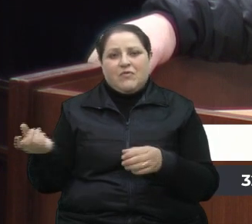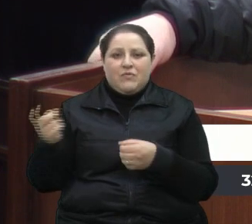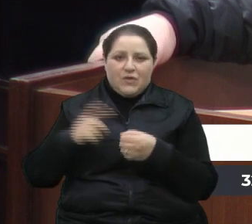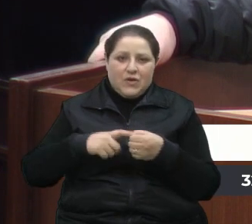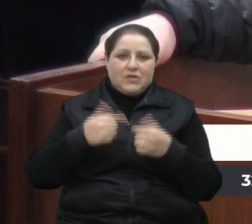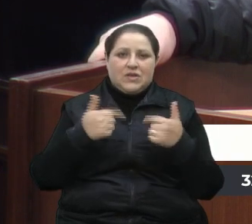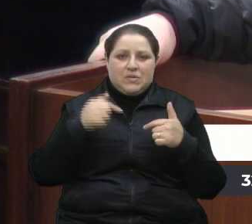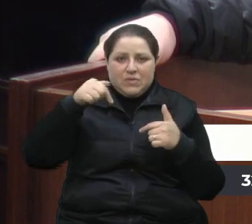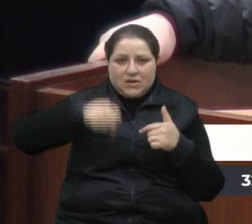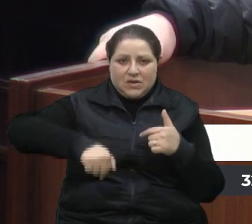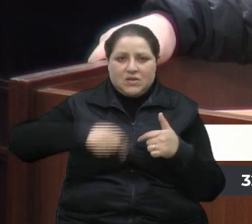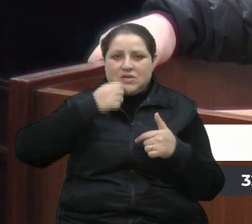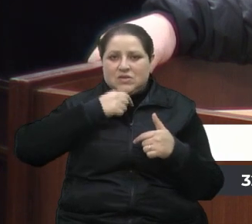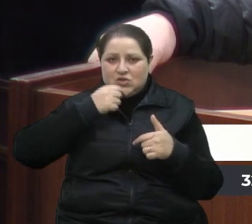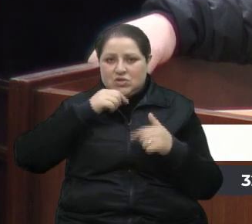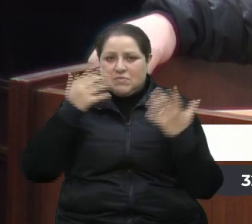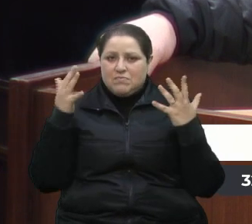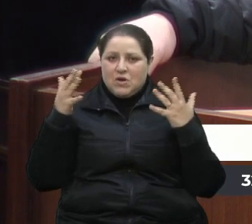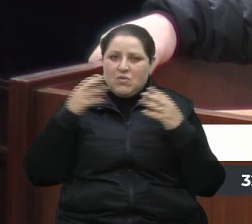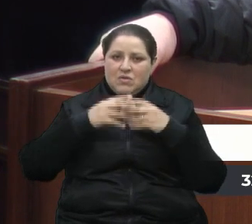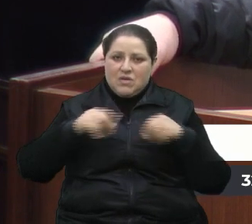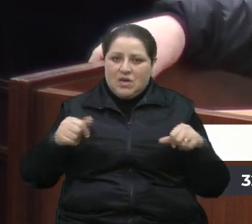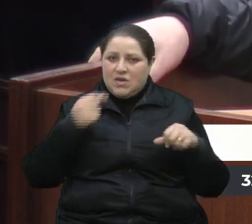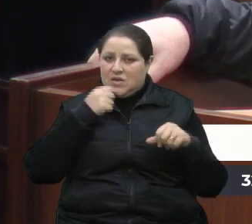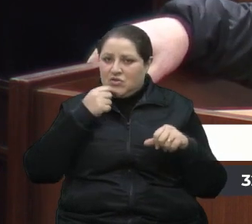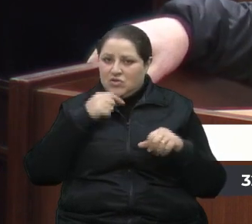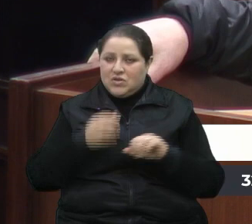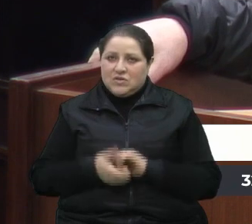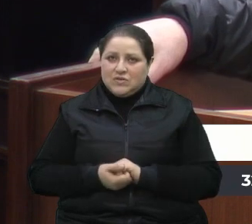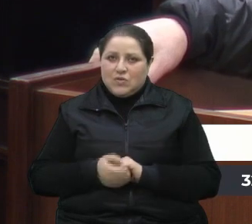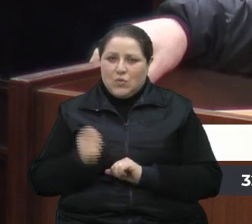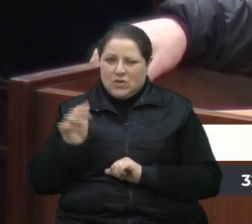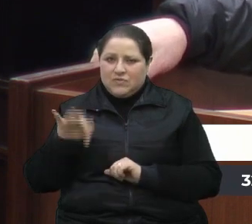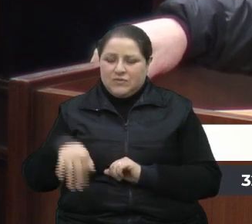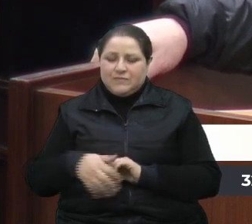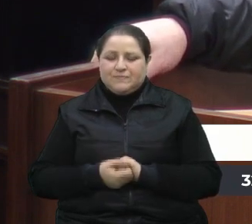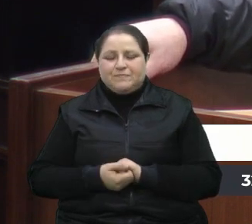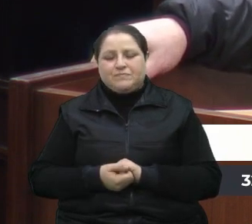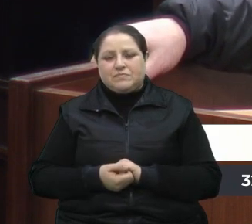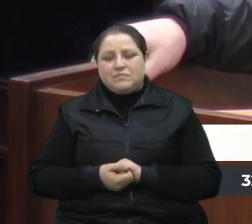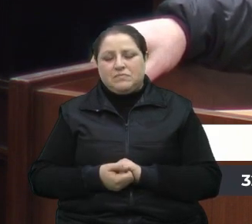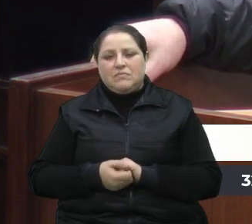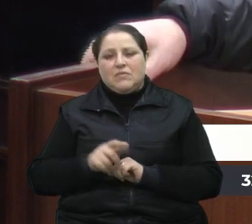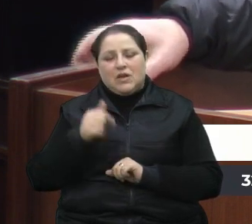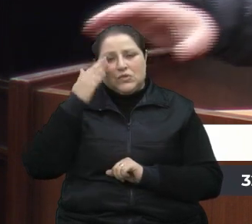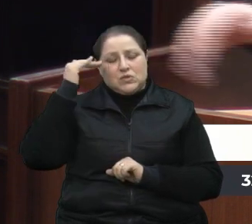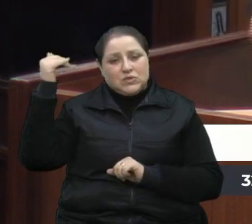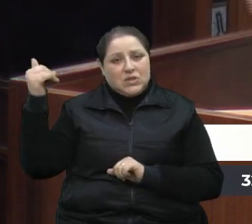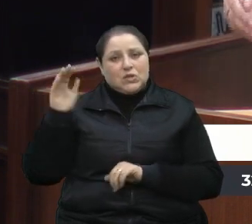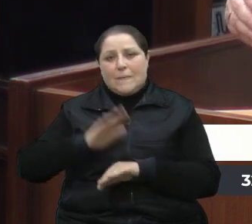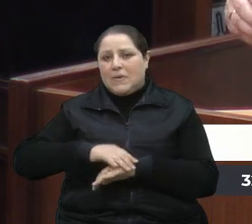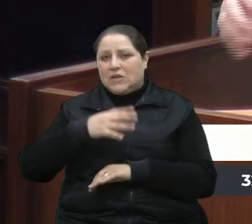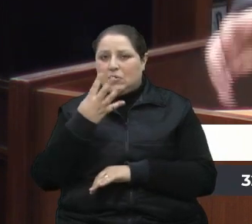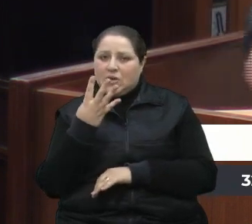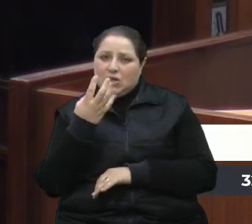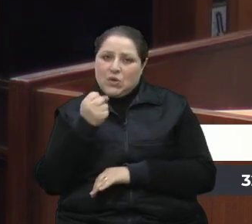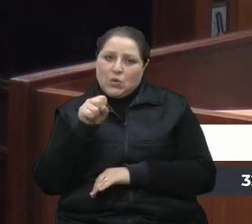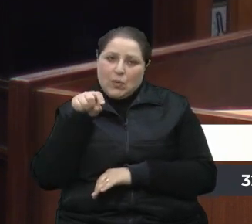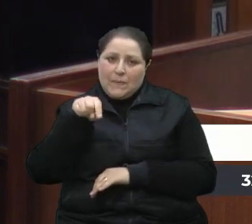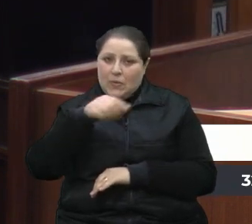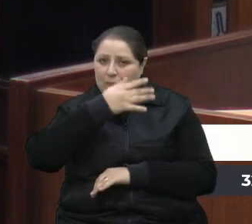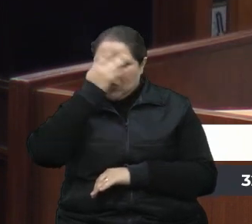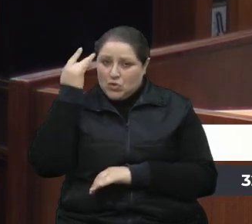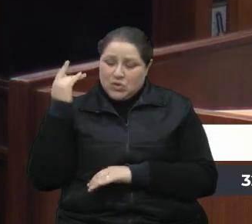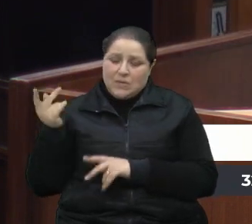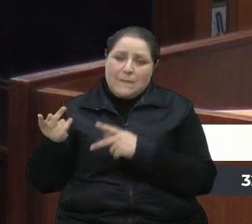a fazer a Mãos da Terra em Caxias do Sul. Só para concluir, senhor presidente, e foi um sucesso, mais de 48 mil pessoas e já quero